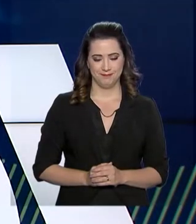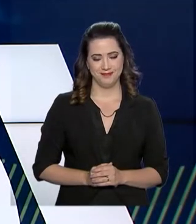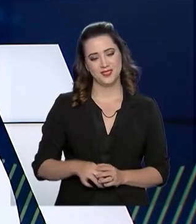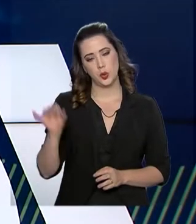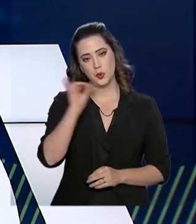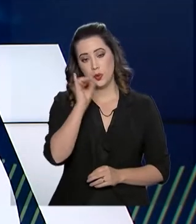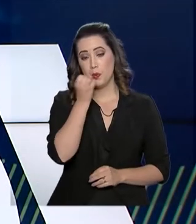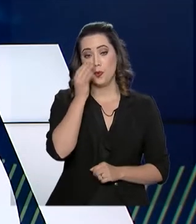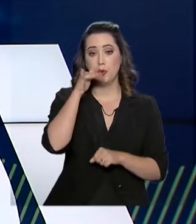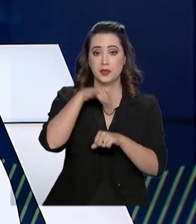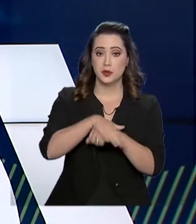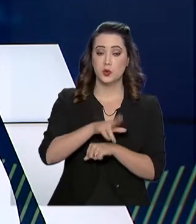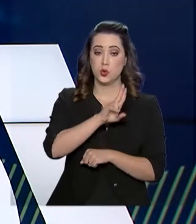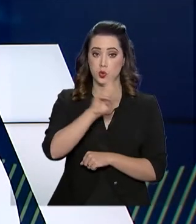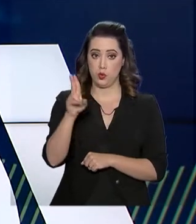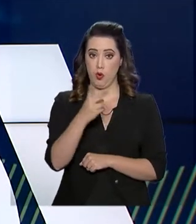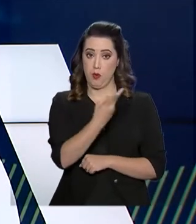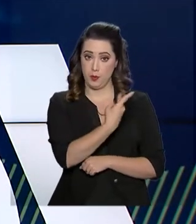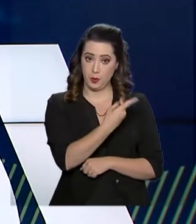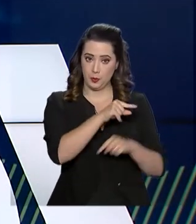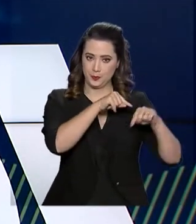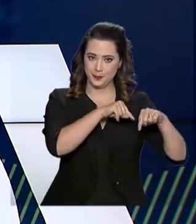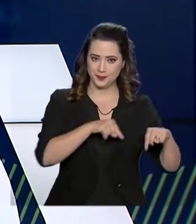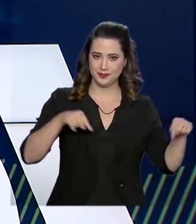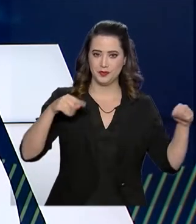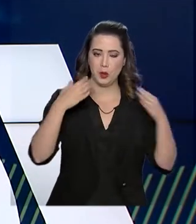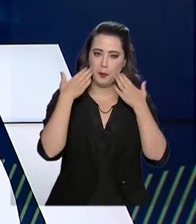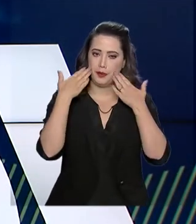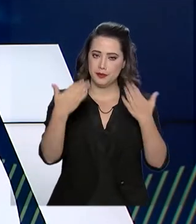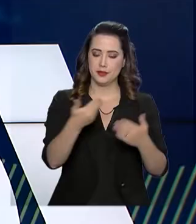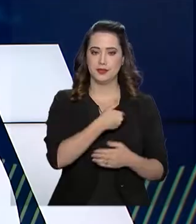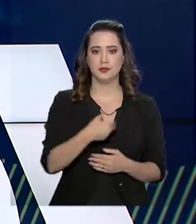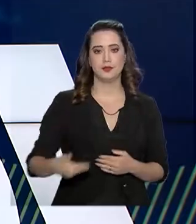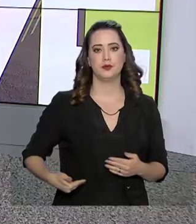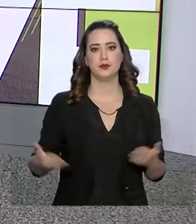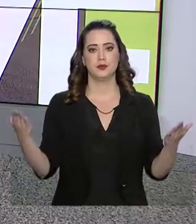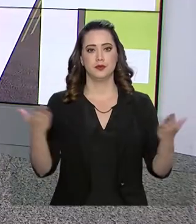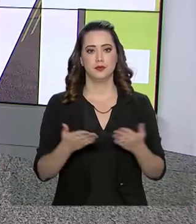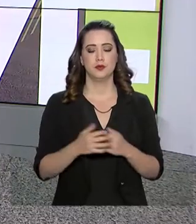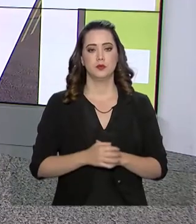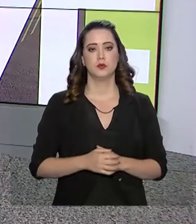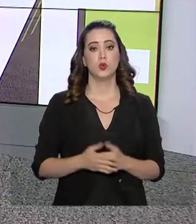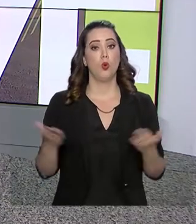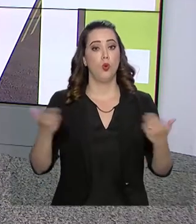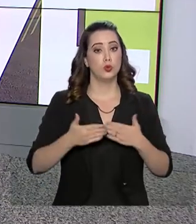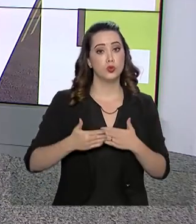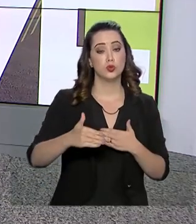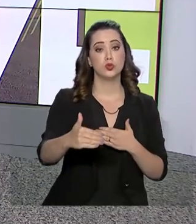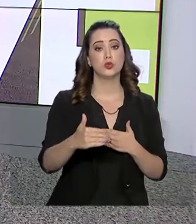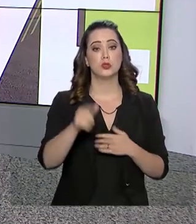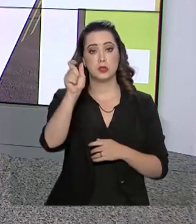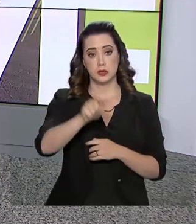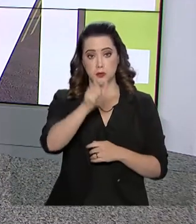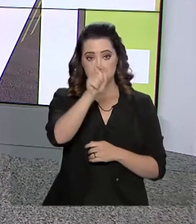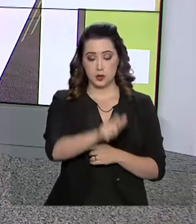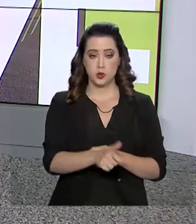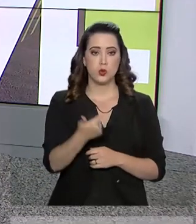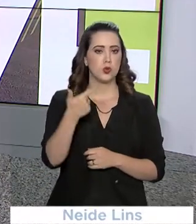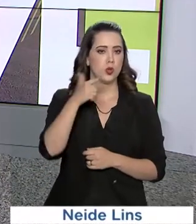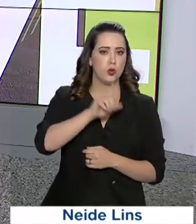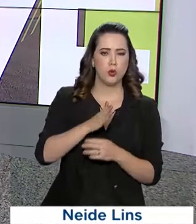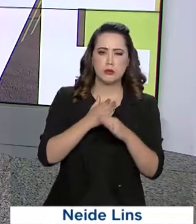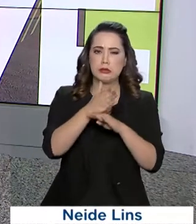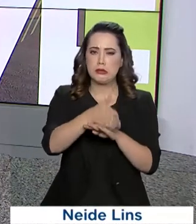Olá, boa noite, eu sou Lilian Reis e estamos de volta com mais uma edição do Governo Agora. A partir de hoje, os candidatos não